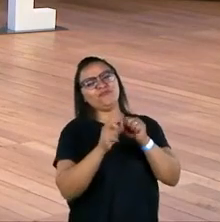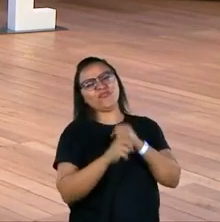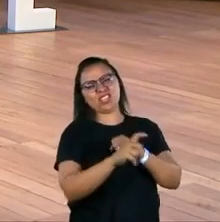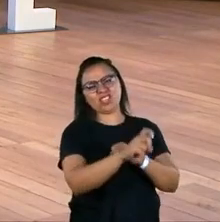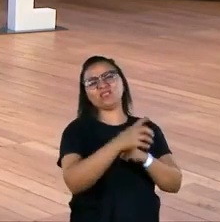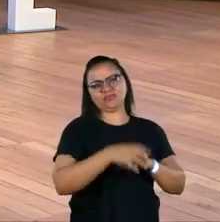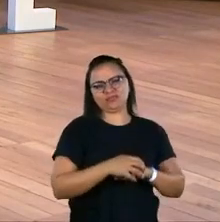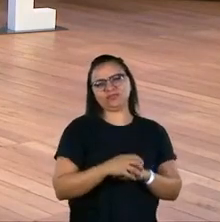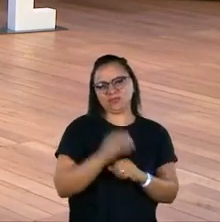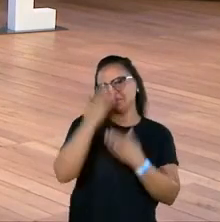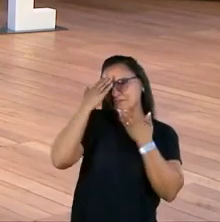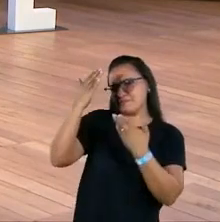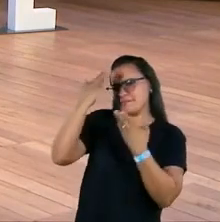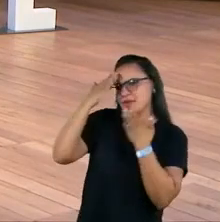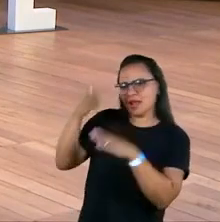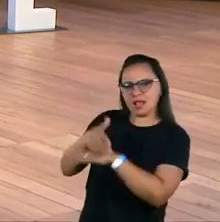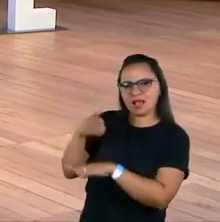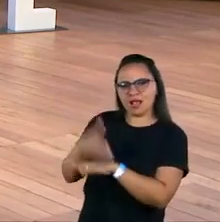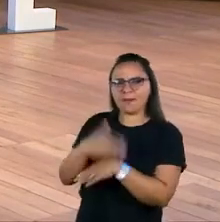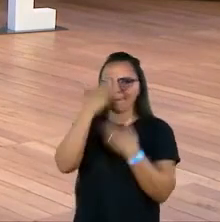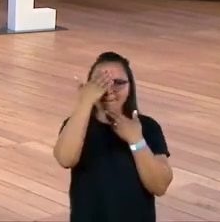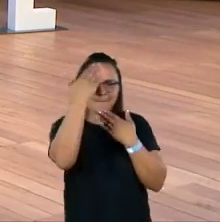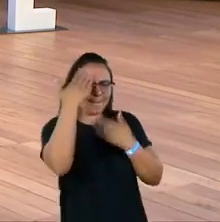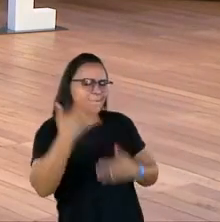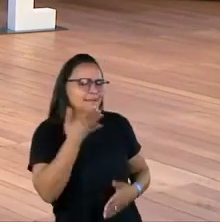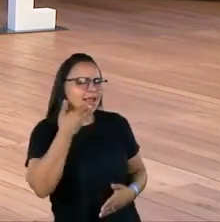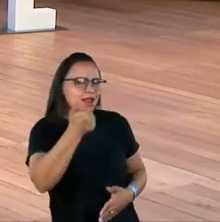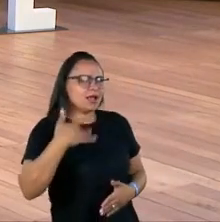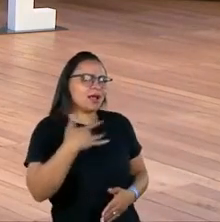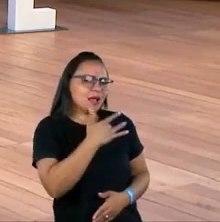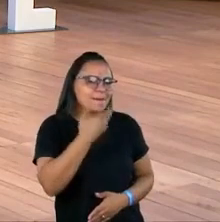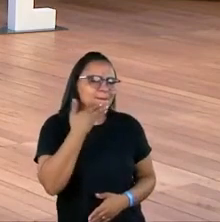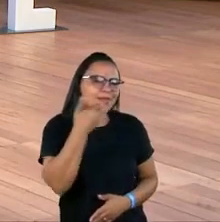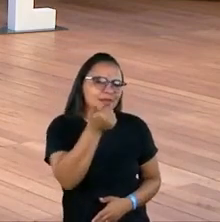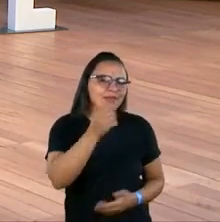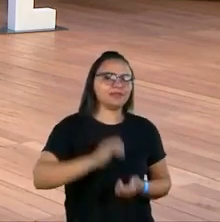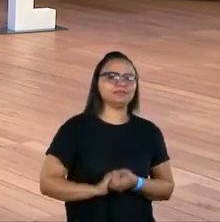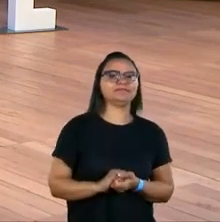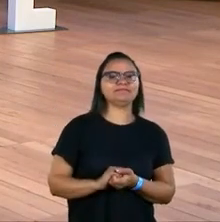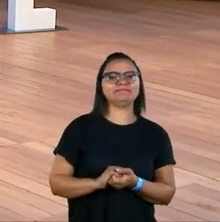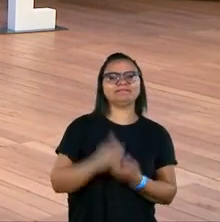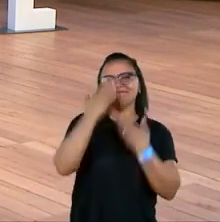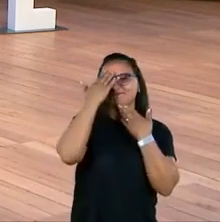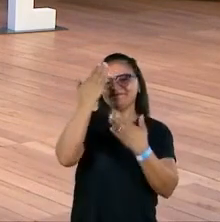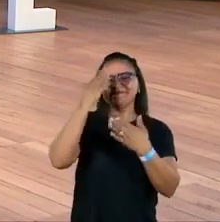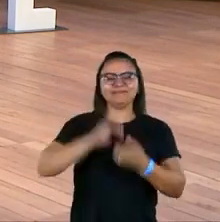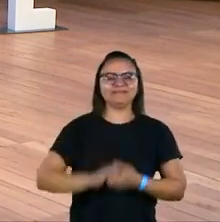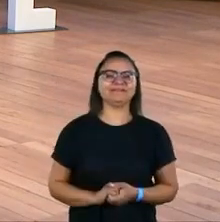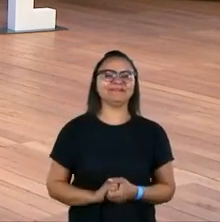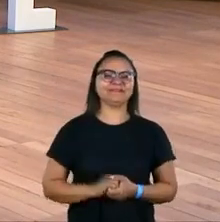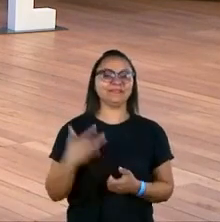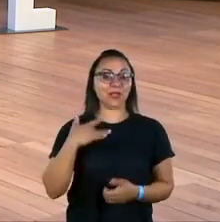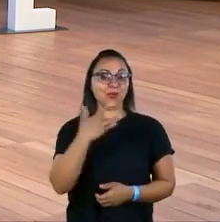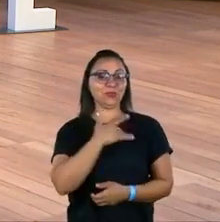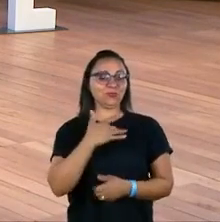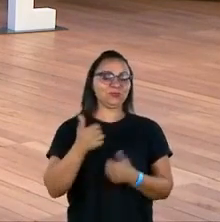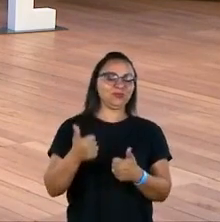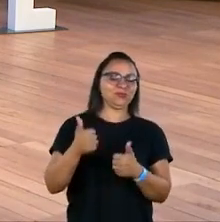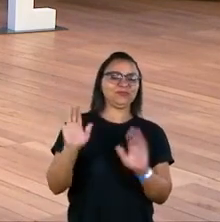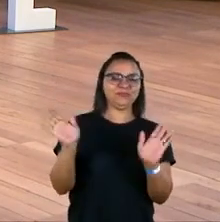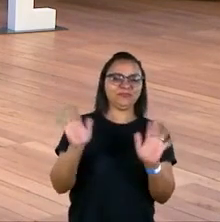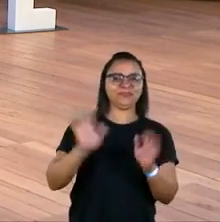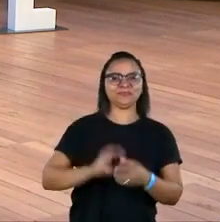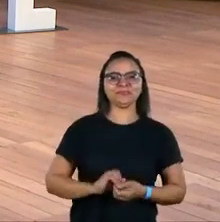Obrigada. Obrigada, Prit, Cezé, pela participação. Melhoras para você. Valeu, obrigado. Saúde, meu caro. Tchau.